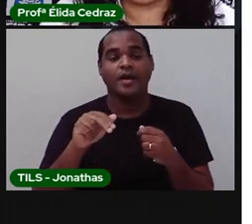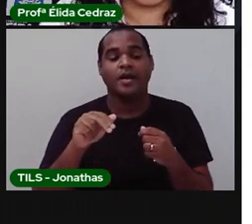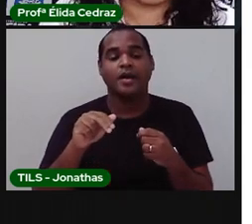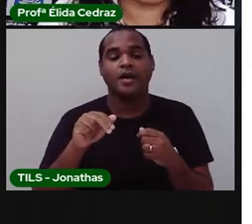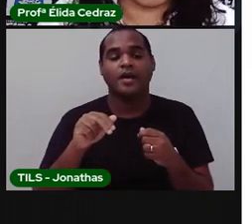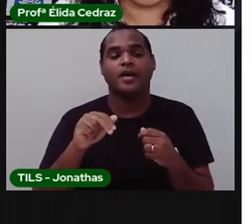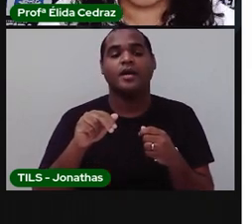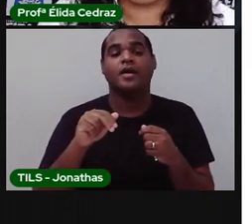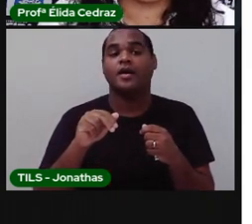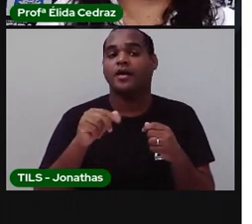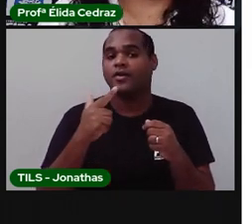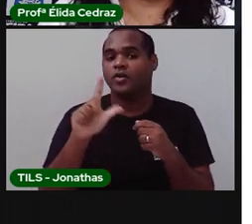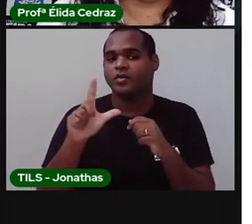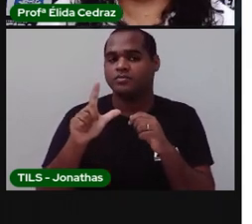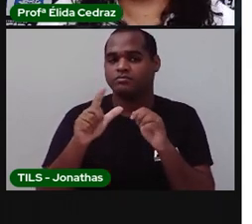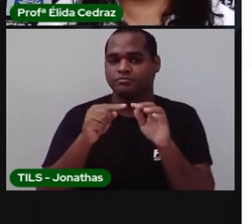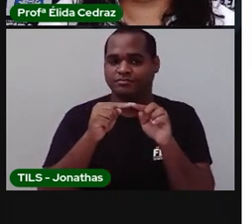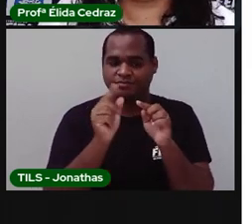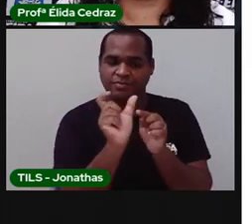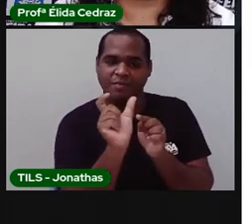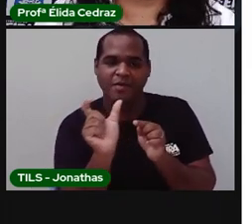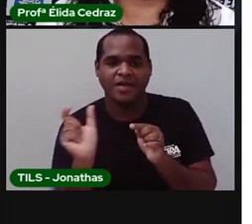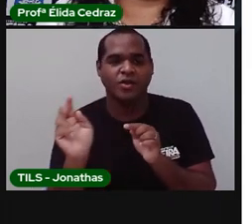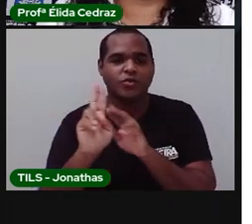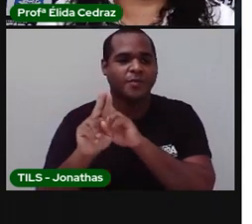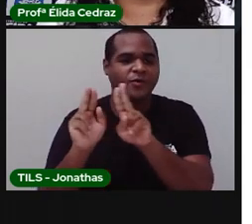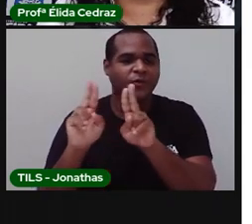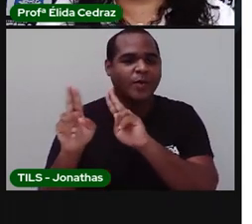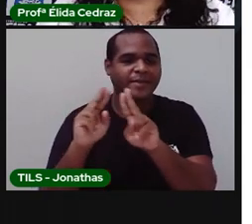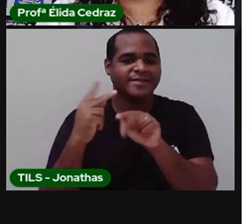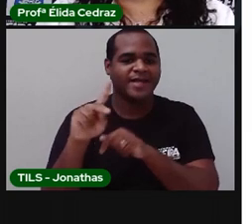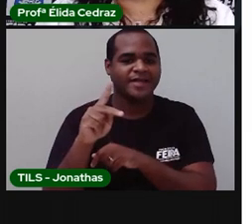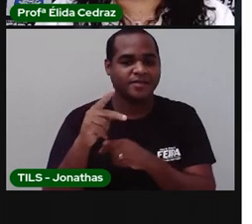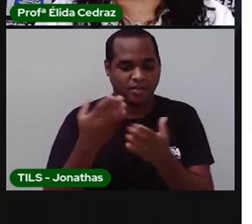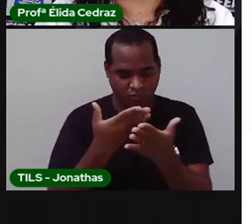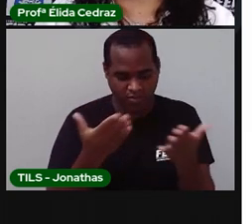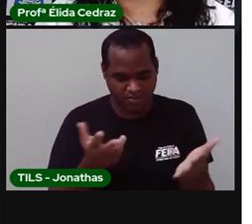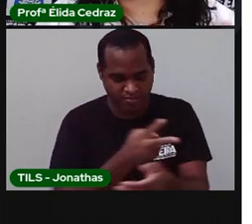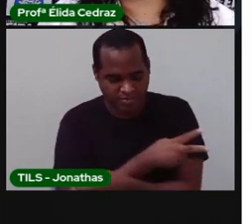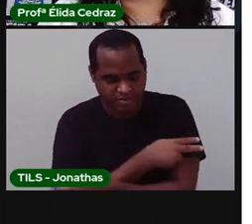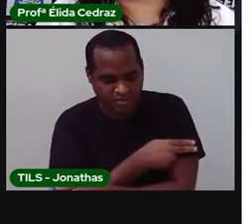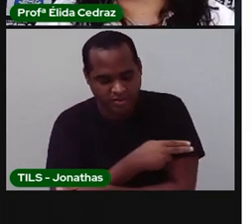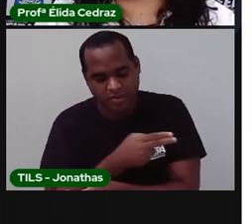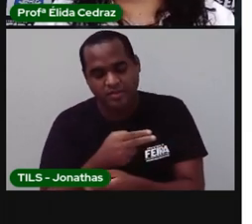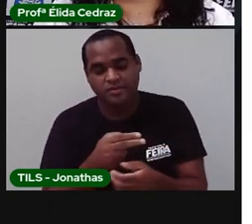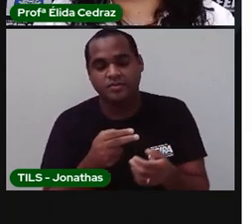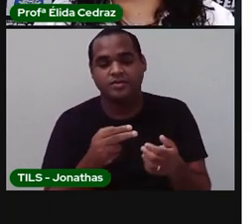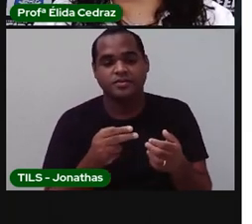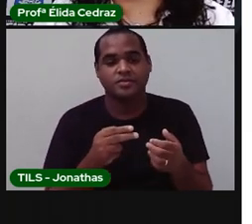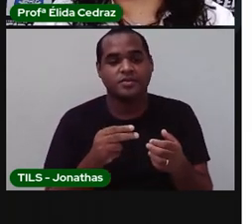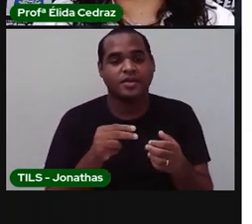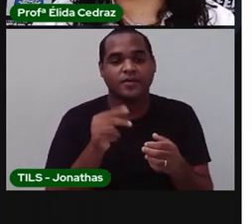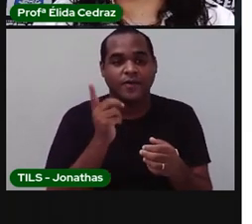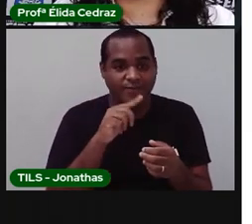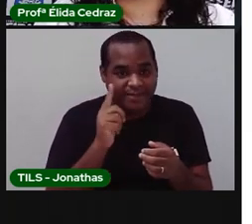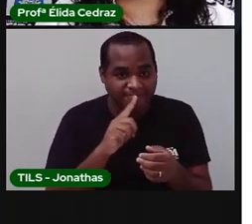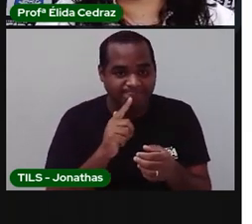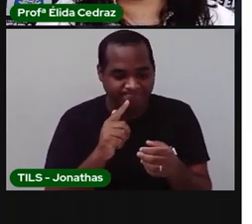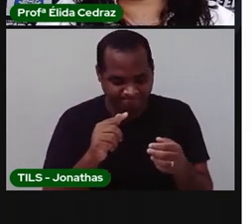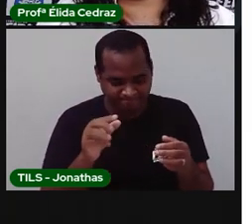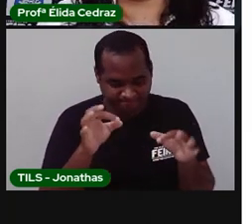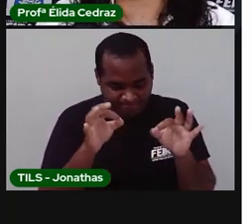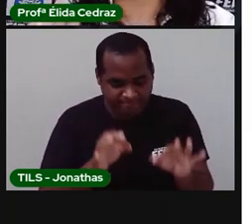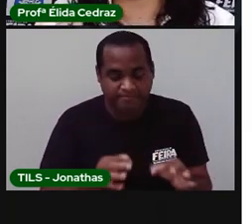foram anotando as palavras, né? O nome das comidas. E agora, vocês do segundo ano, vão fazer a mesma coisa. Vão deixar